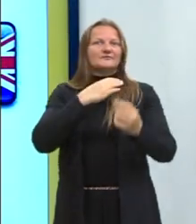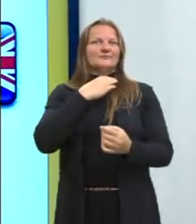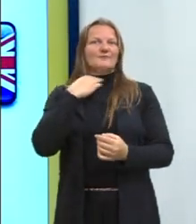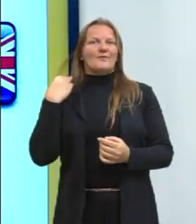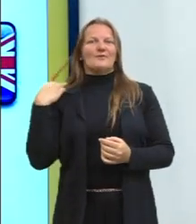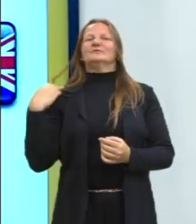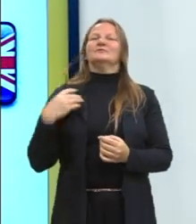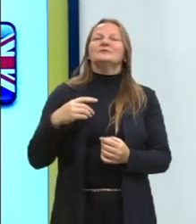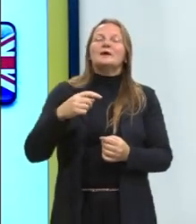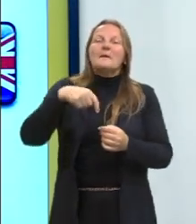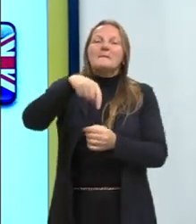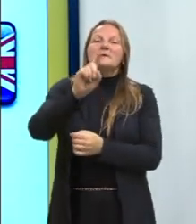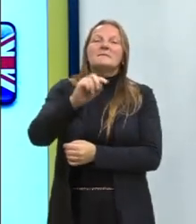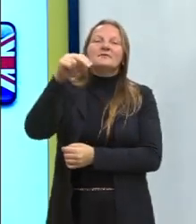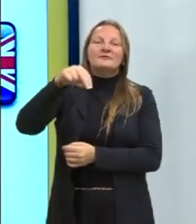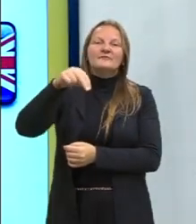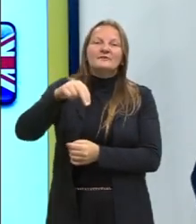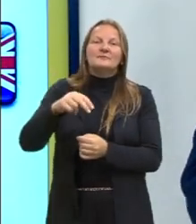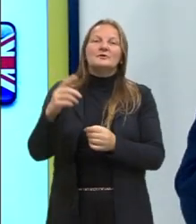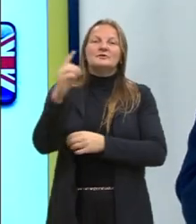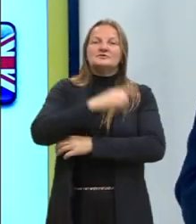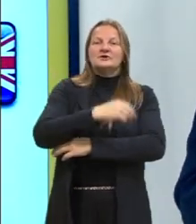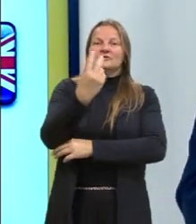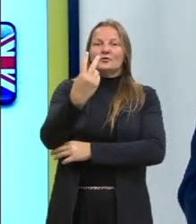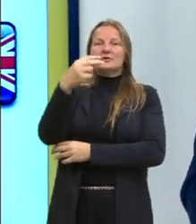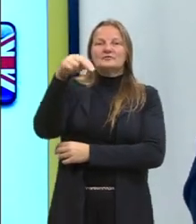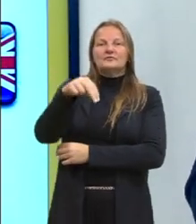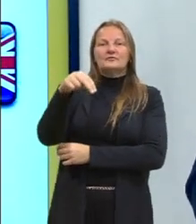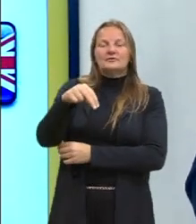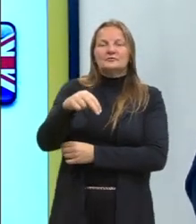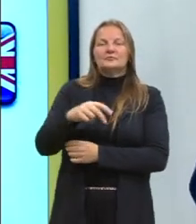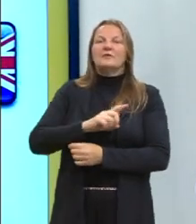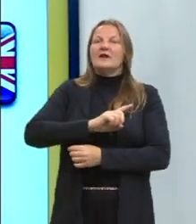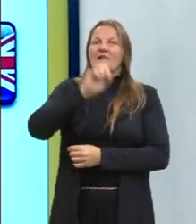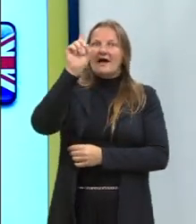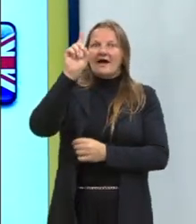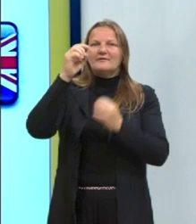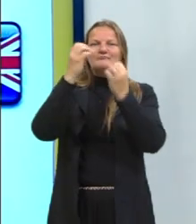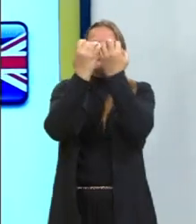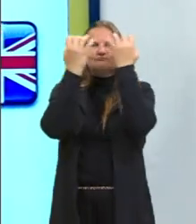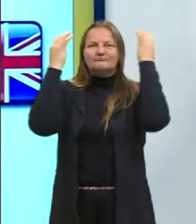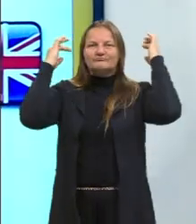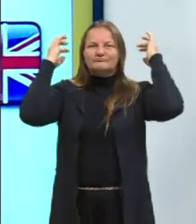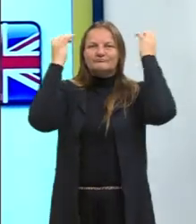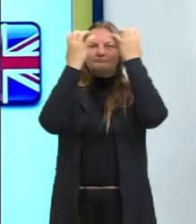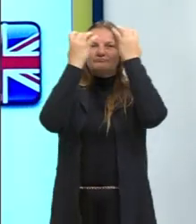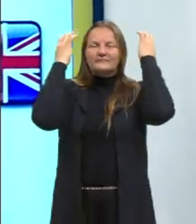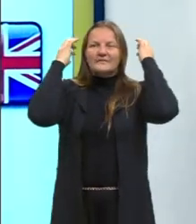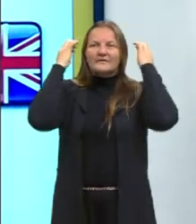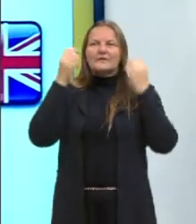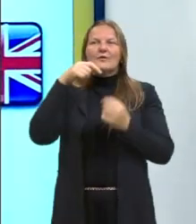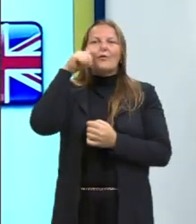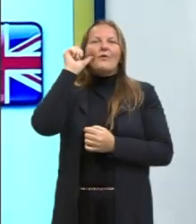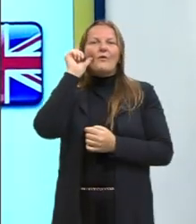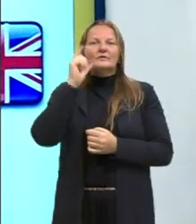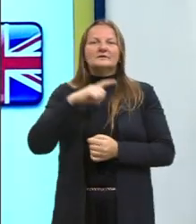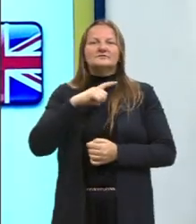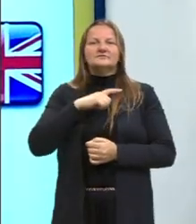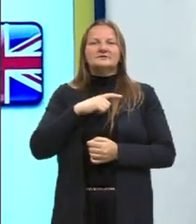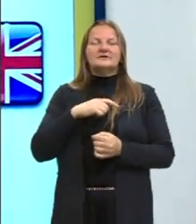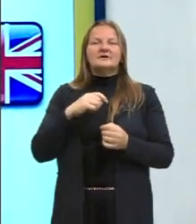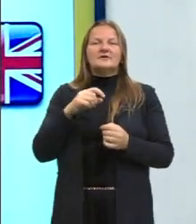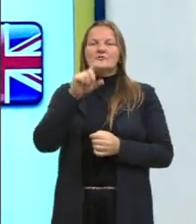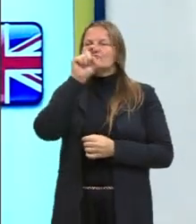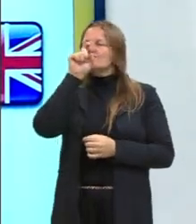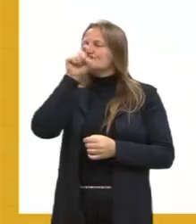1º de novembro e o dia 2º de novembro. E ontem, ontem nós tínhamos o